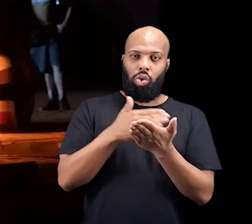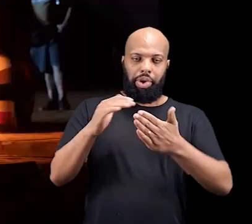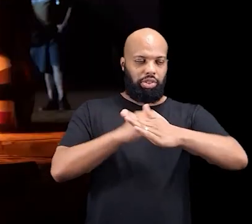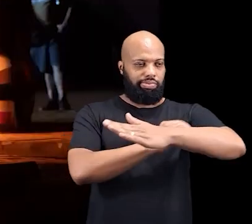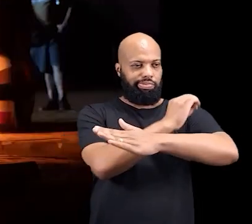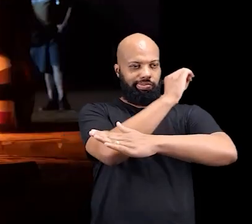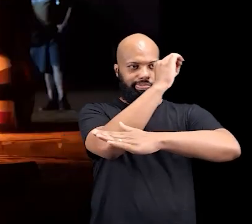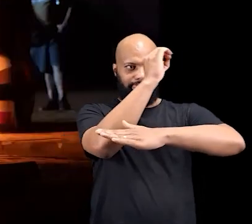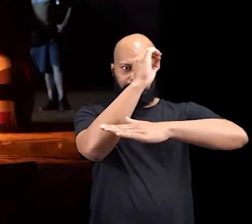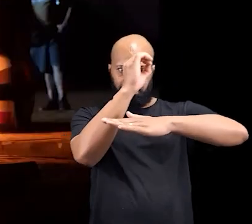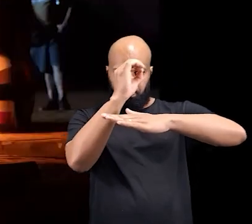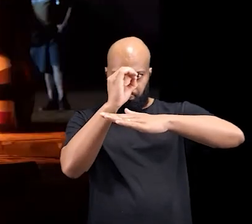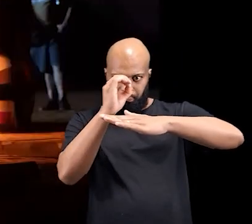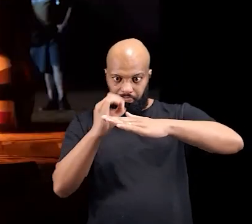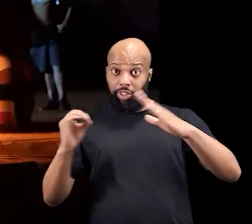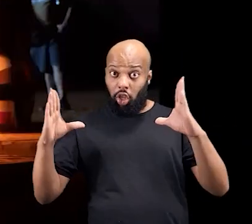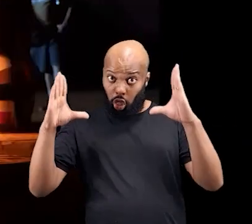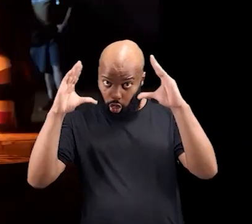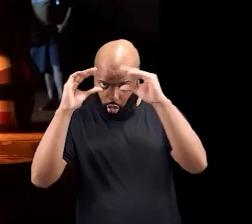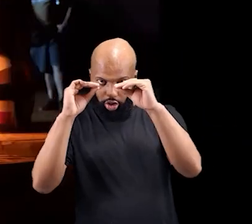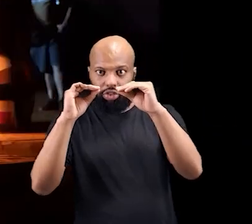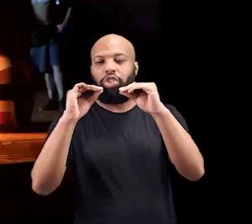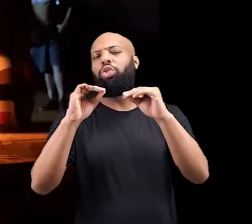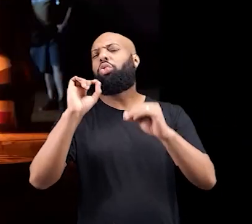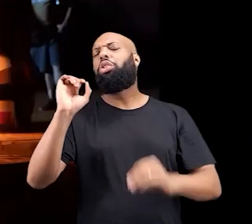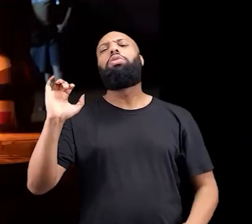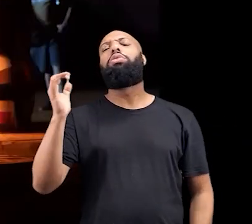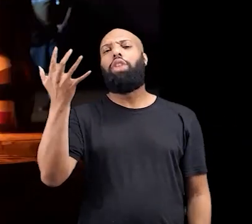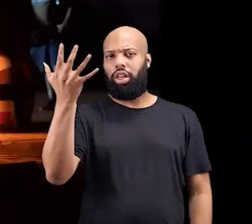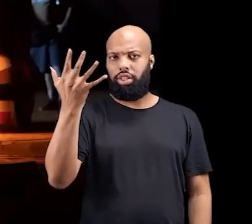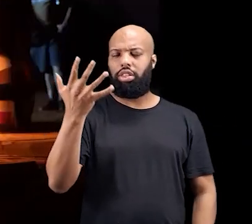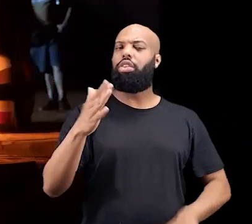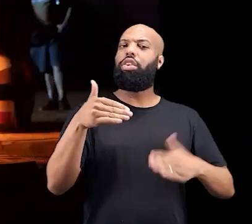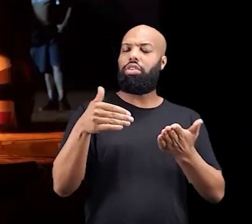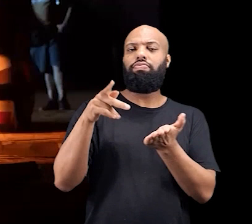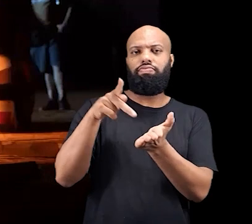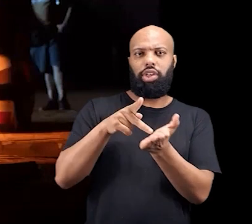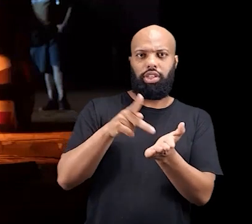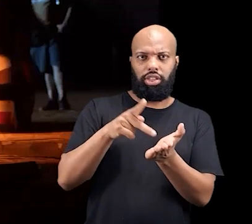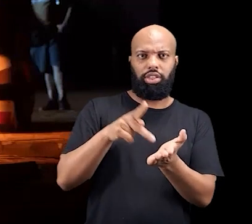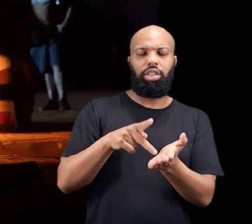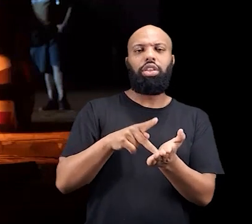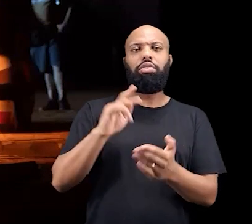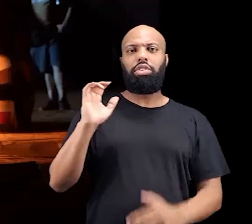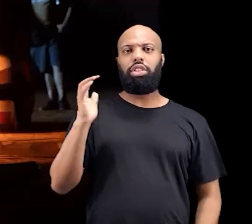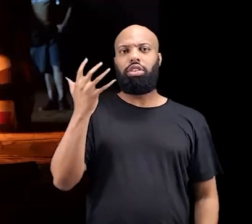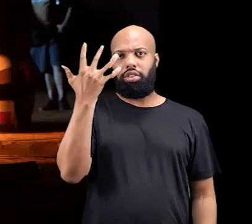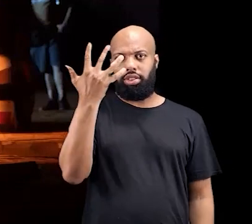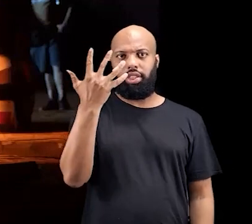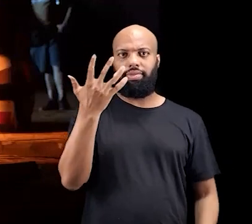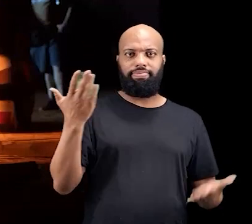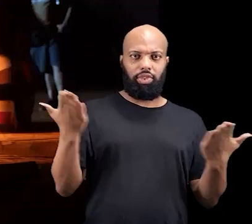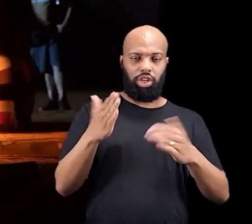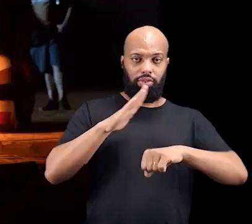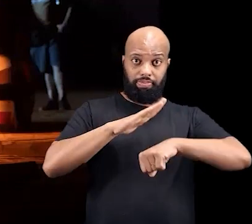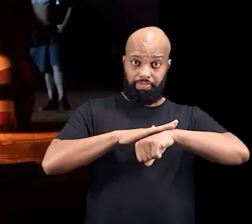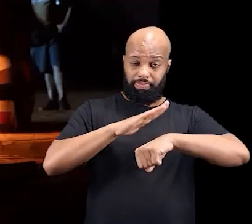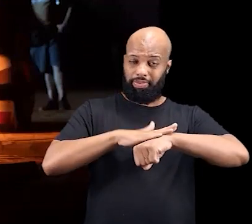Então, ao cair da noite, quando acontece, né? De fato,